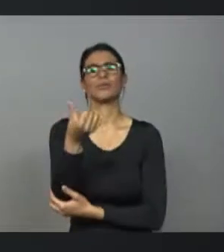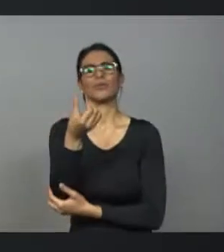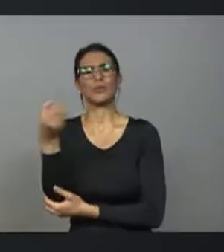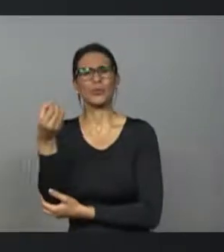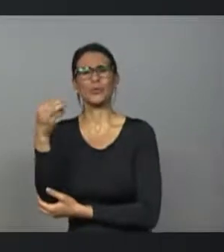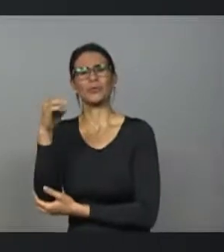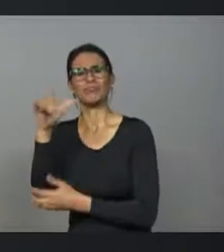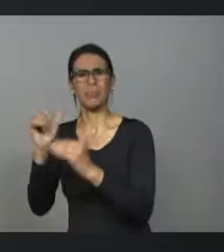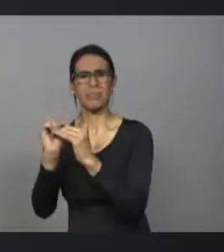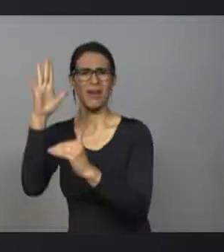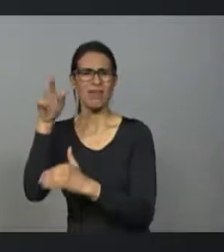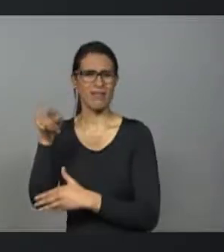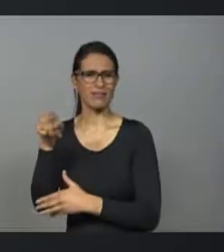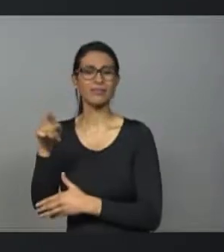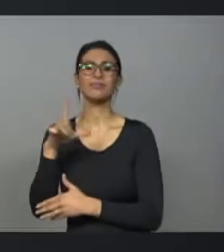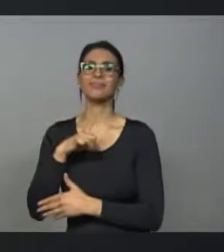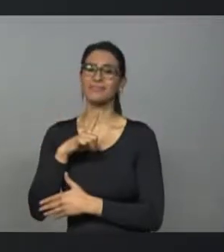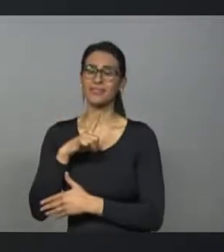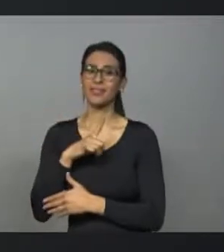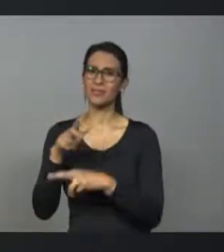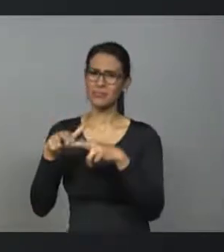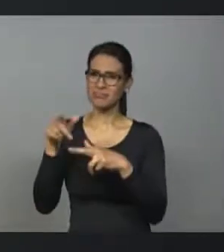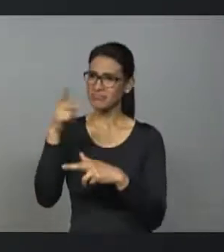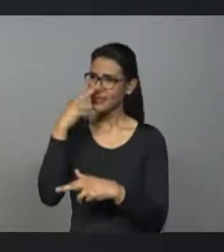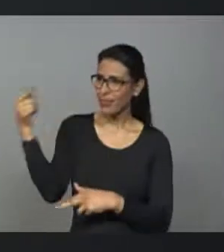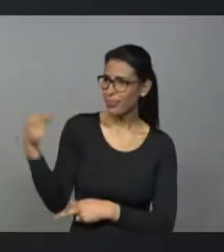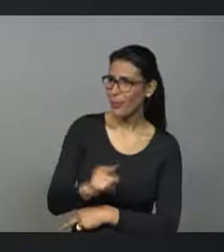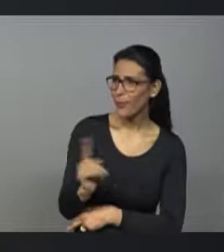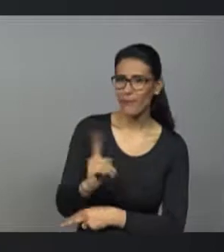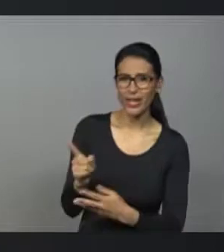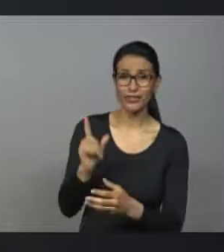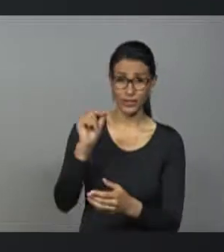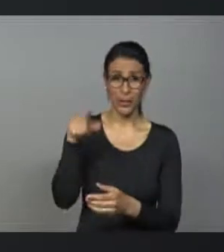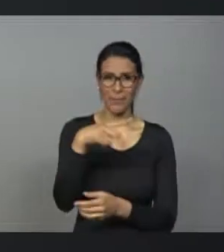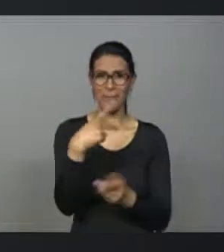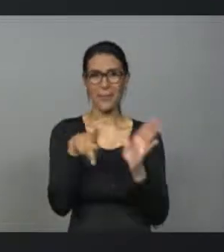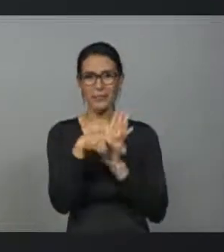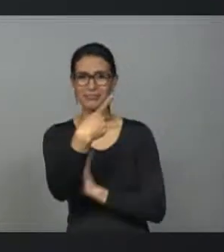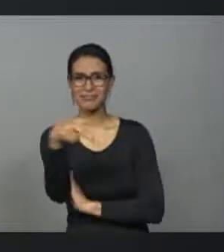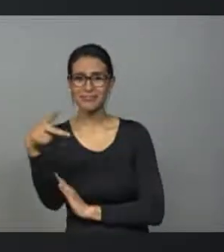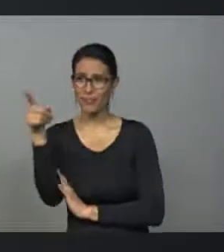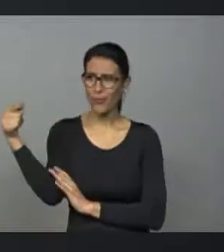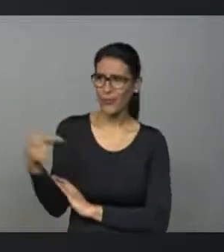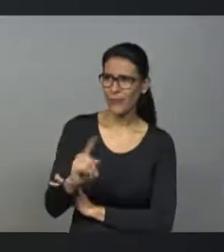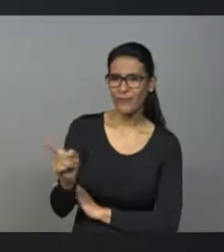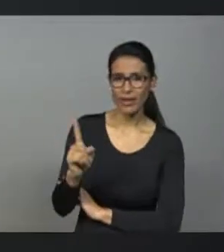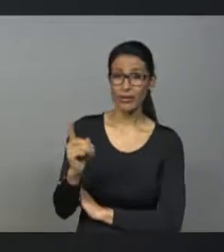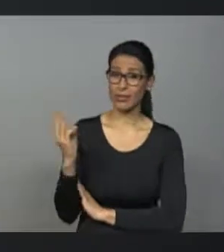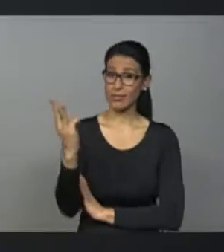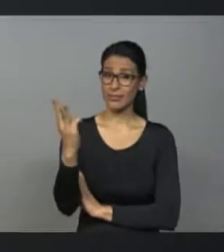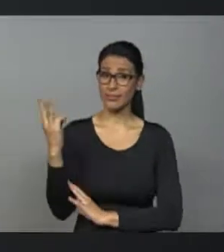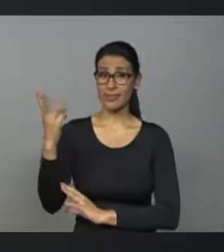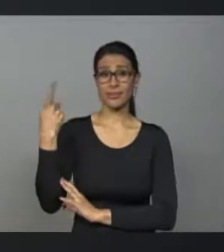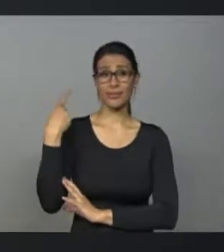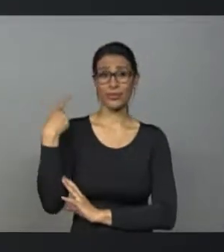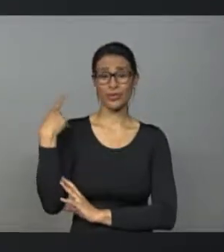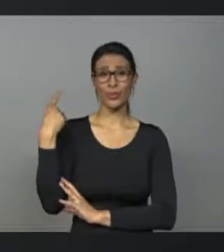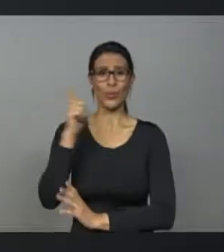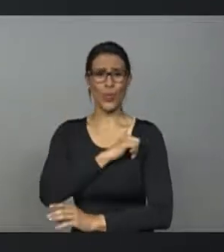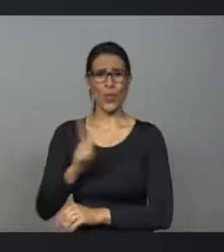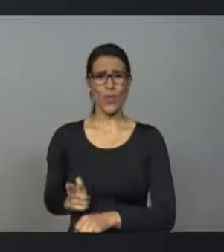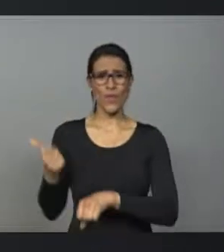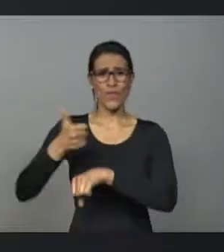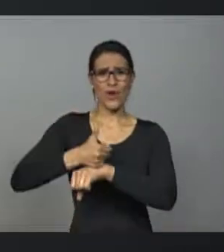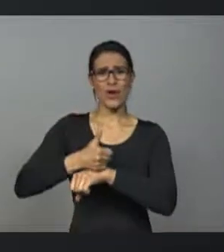E por isso, pode-se dar o luxo de não comparecer num debate como esse. Os três partidos que governaram o Brasil nas últimas décadas e que nos